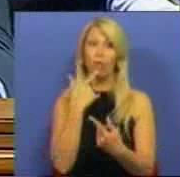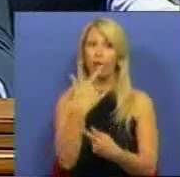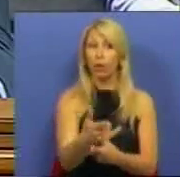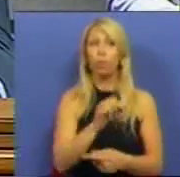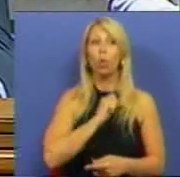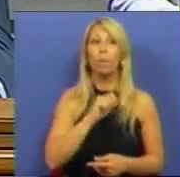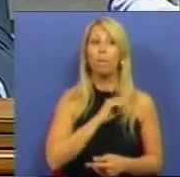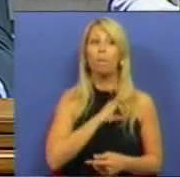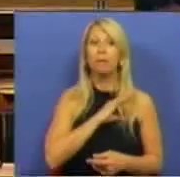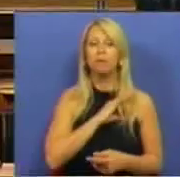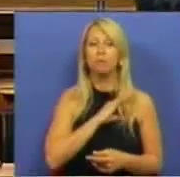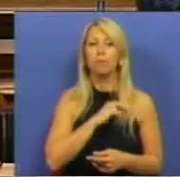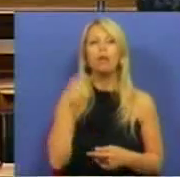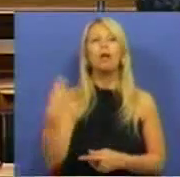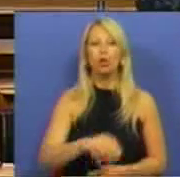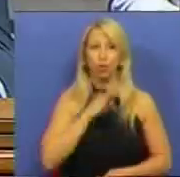República nas cerimónias do 25 de Abril.